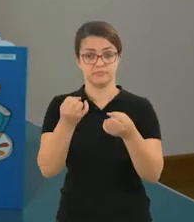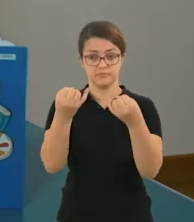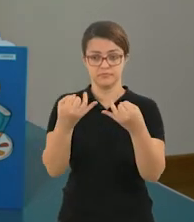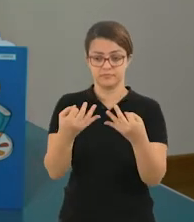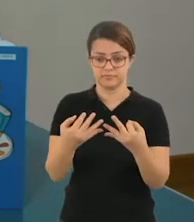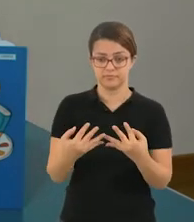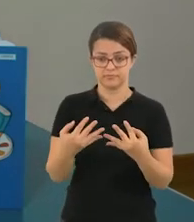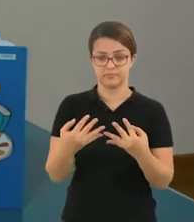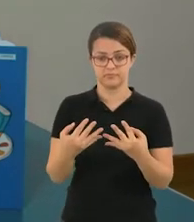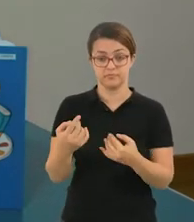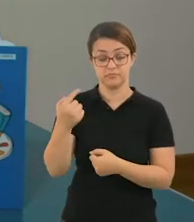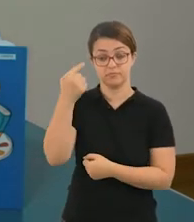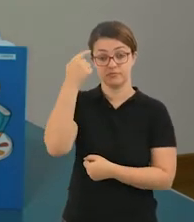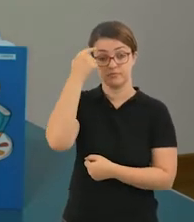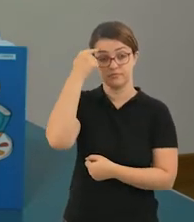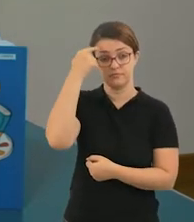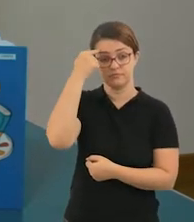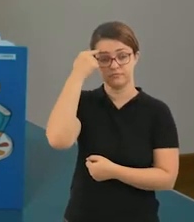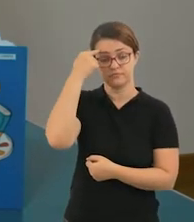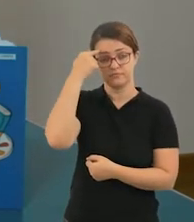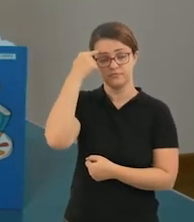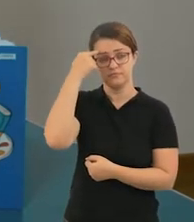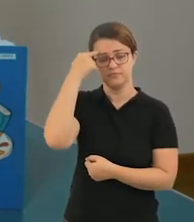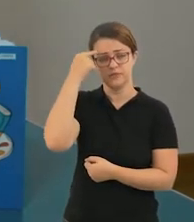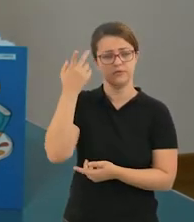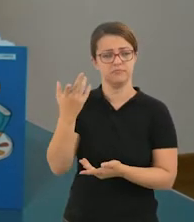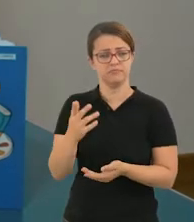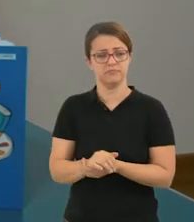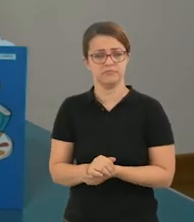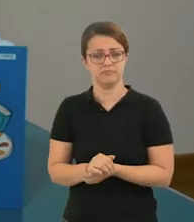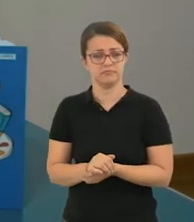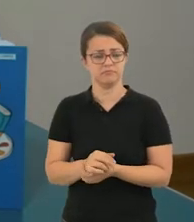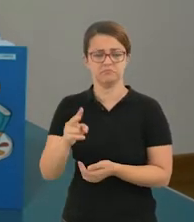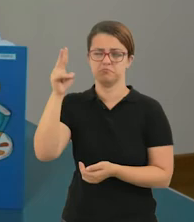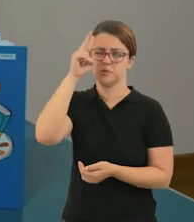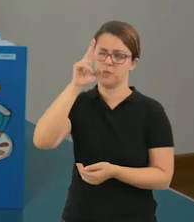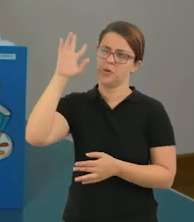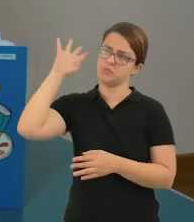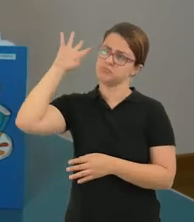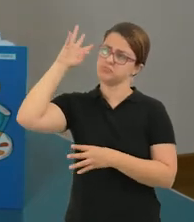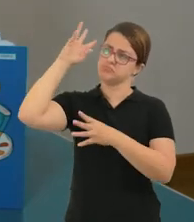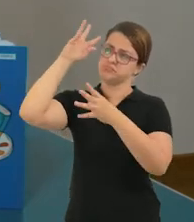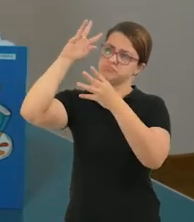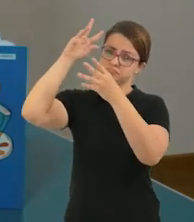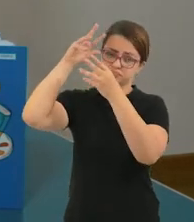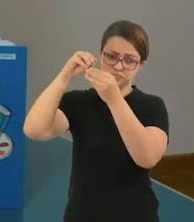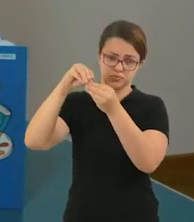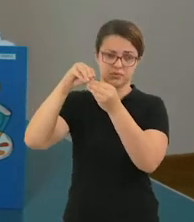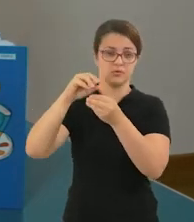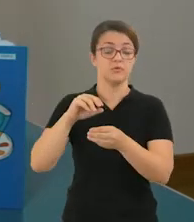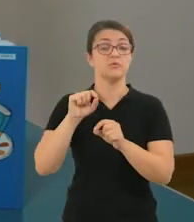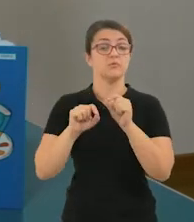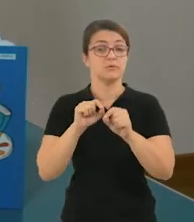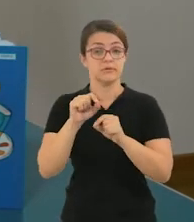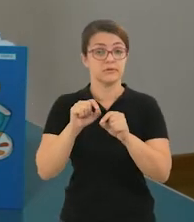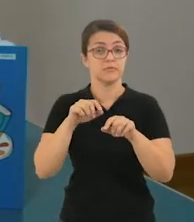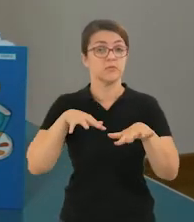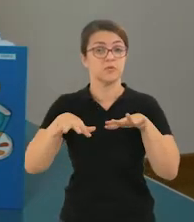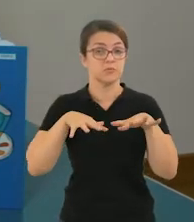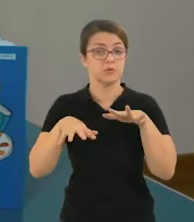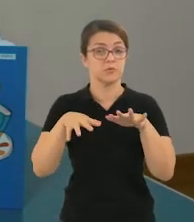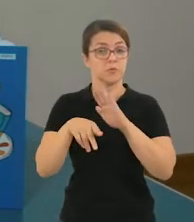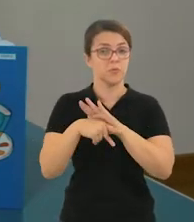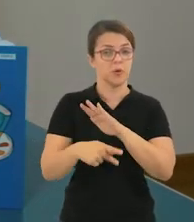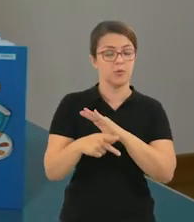o que vai puxar o pensamento de vocês, o que vai trazer para as memórias de vocês, das manifestações culturais?